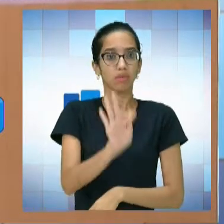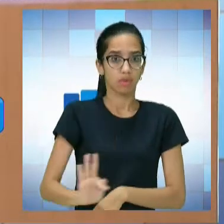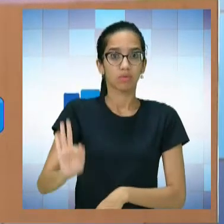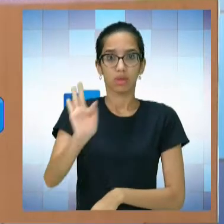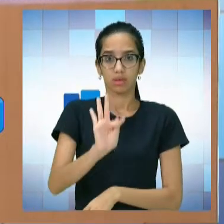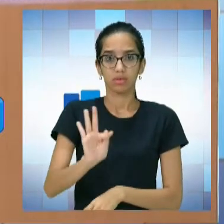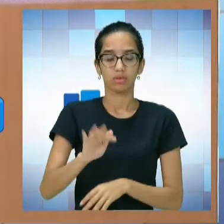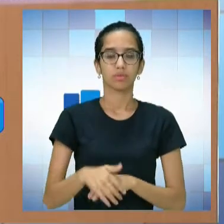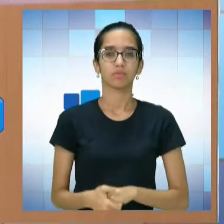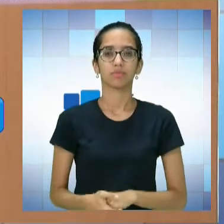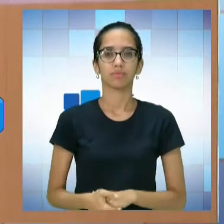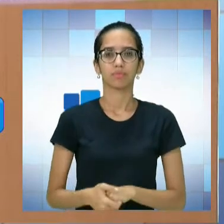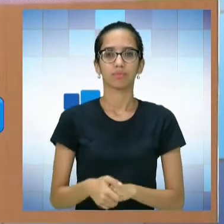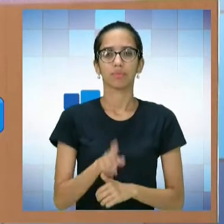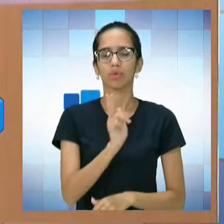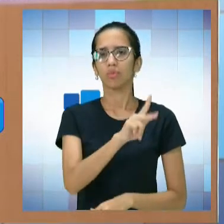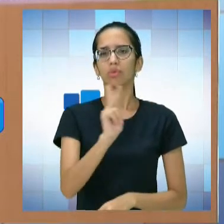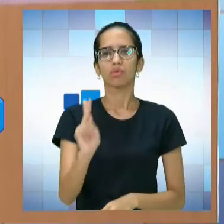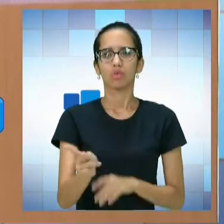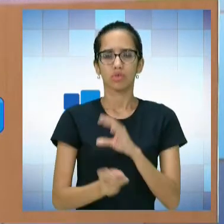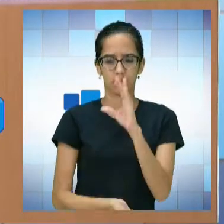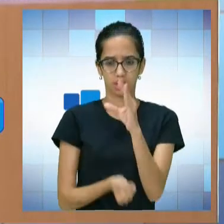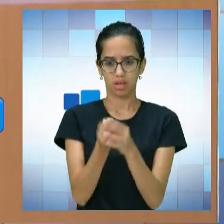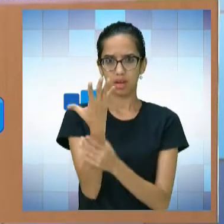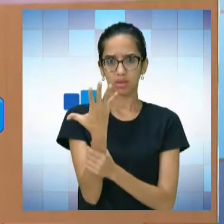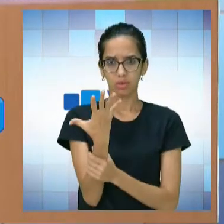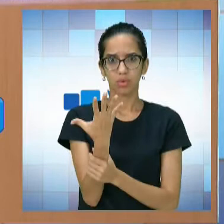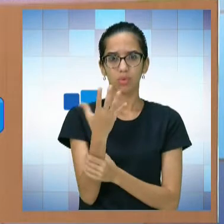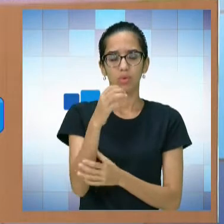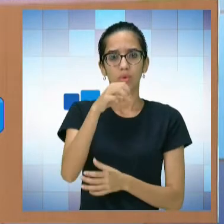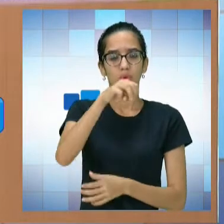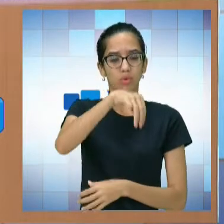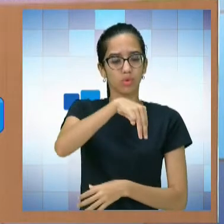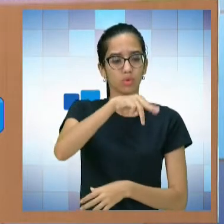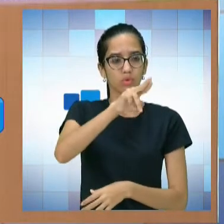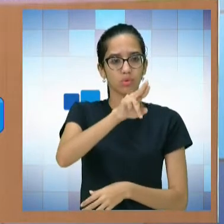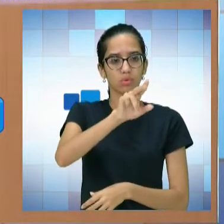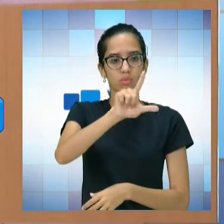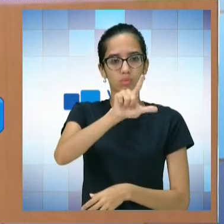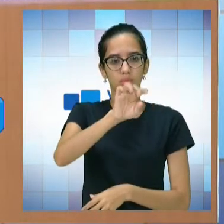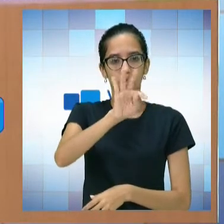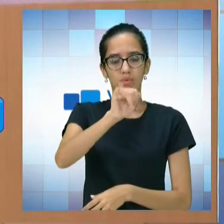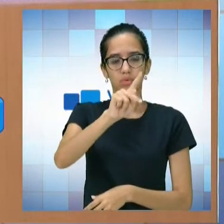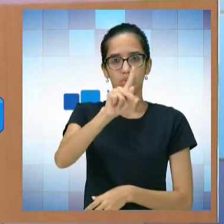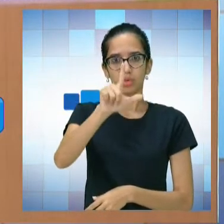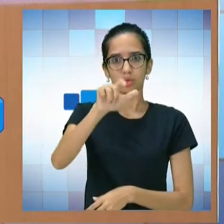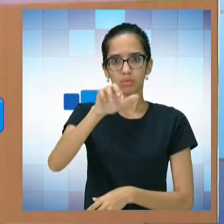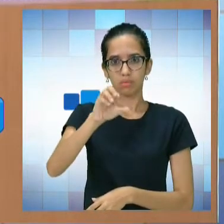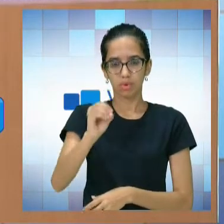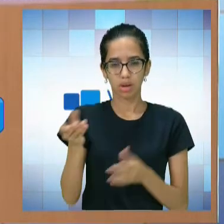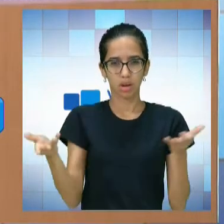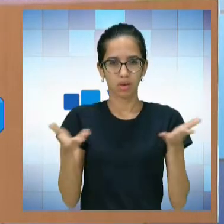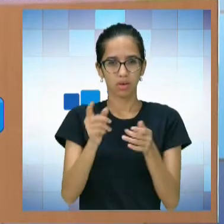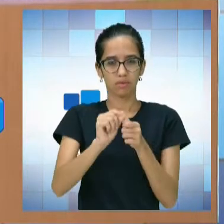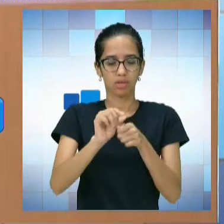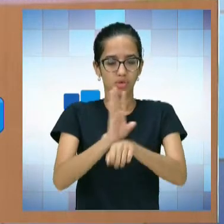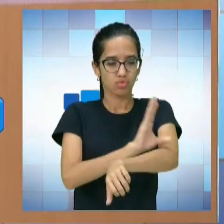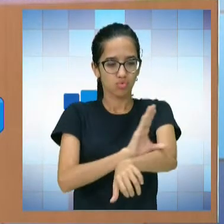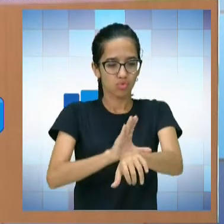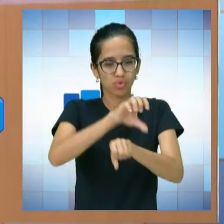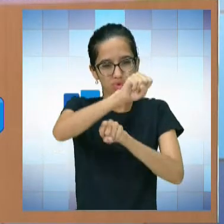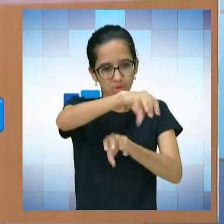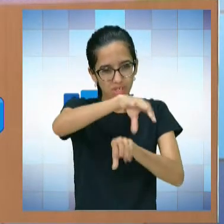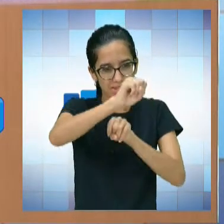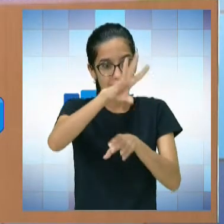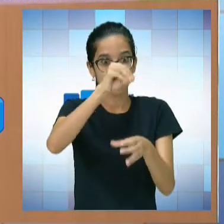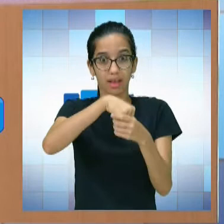Esse professor criador do multiplano esteve agora fazendo um curso de capacitação para nós aqui.